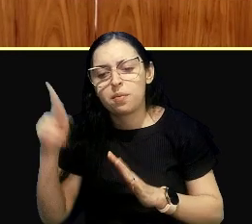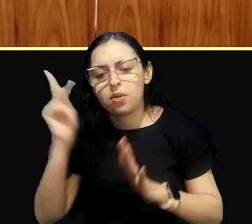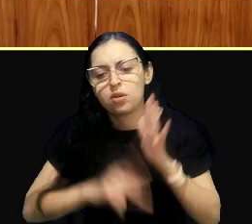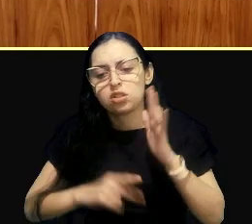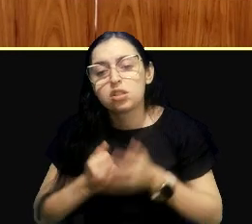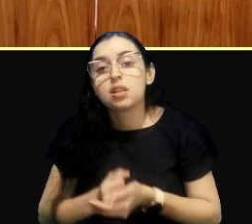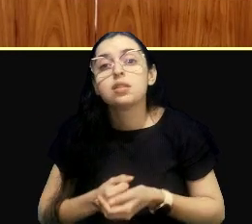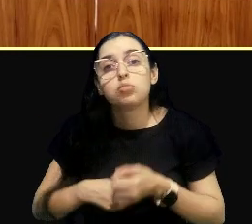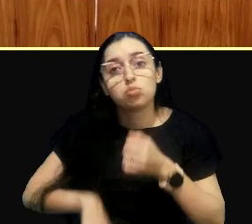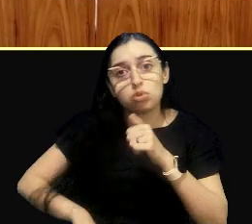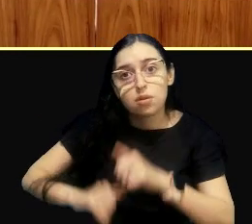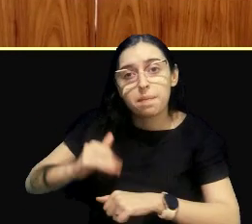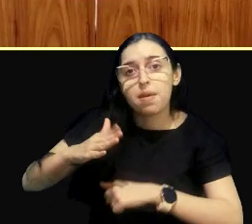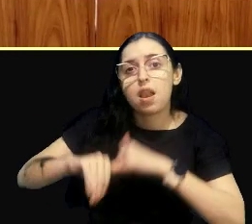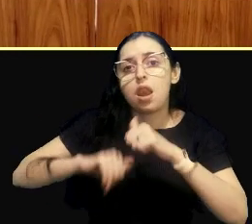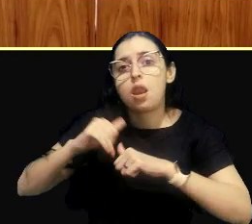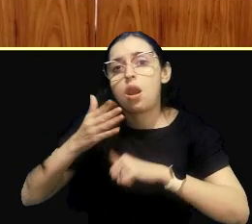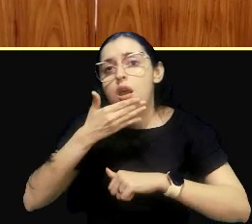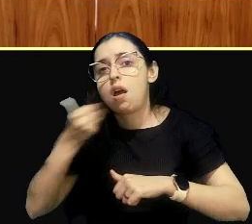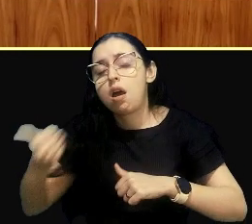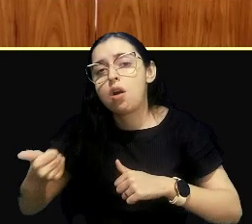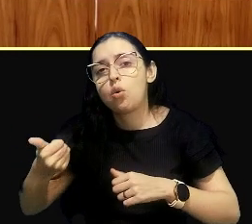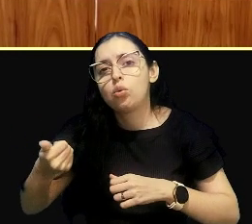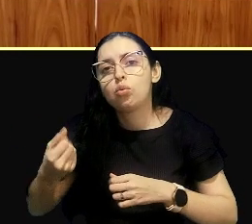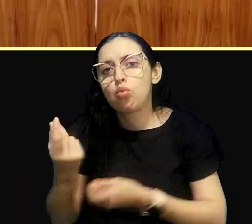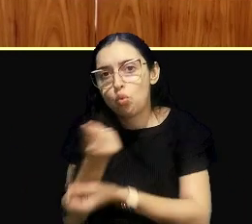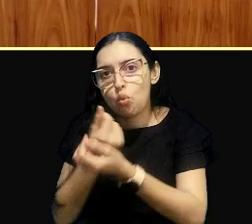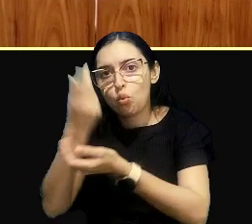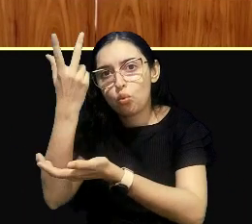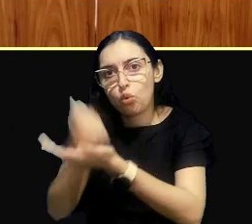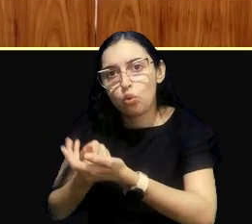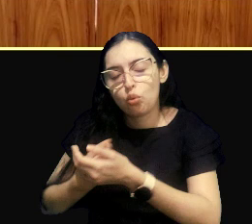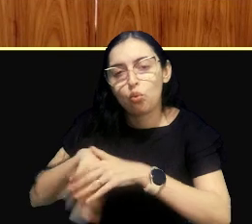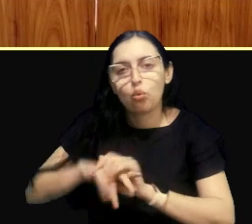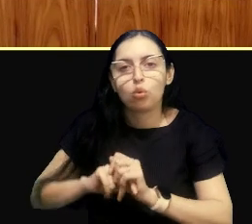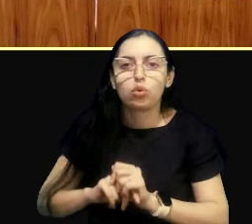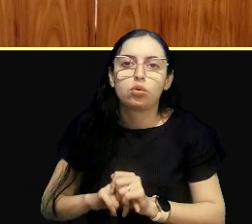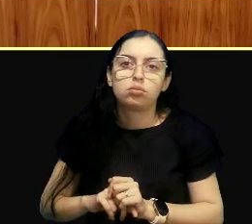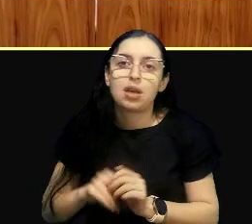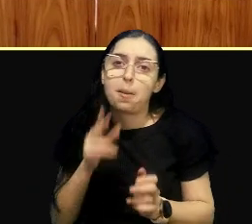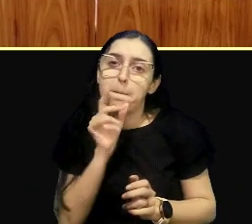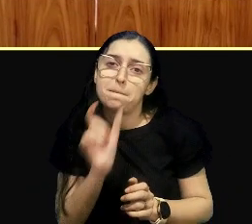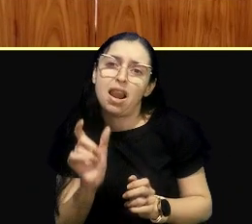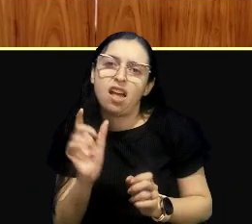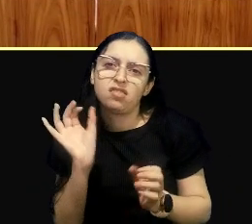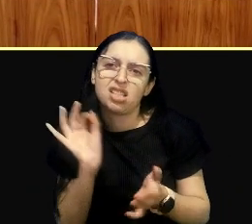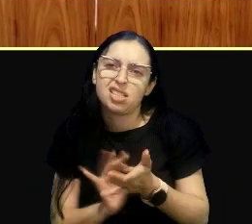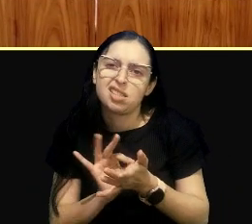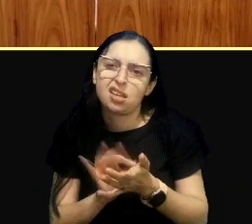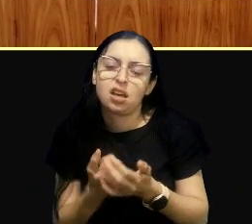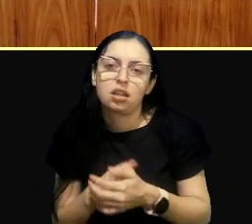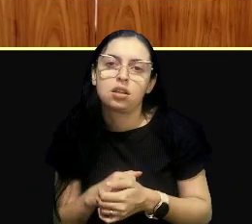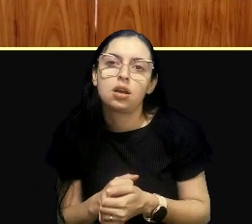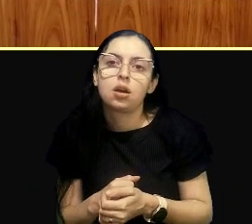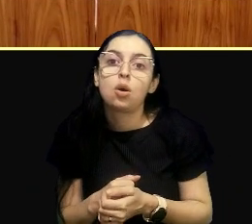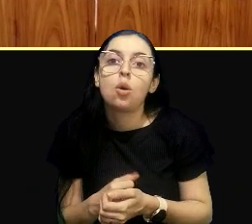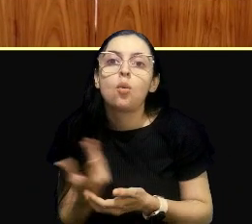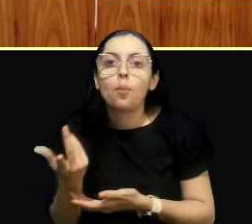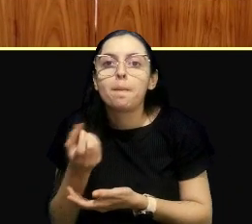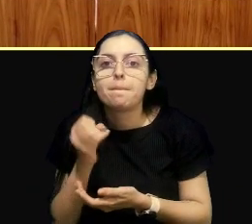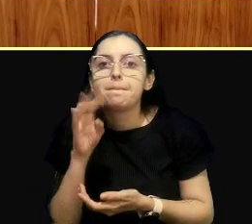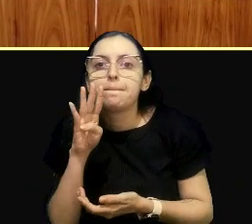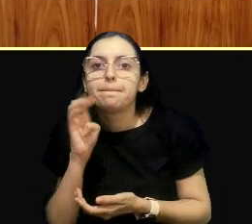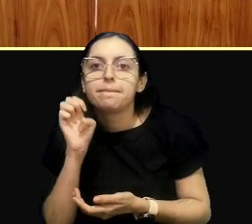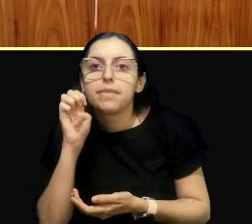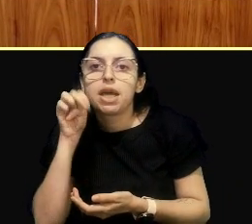se ele estivesse em outra condição, o lucro, sei lá como é a palavra que a gente usa, o benefício que traria, inclusive financeiro,